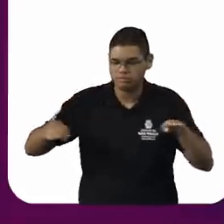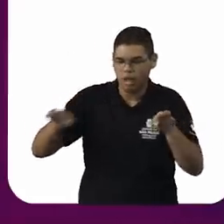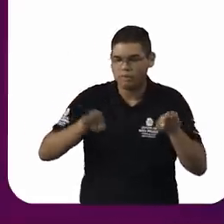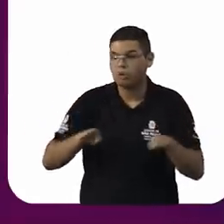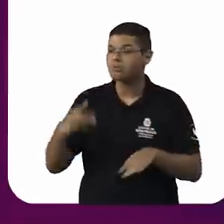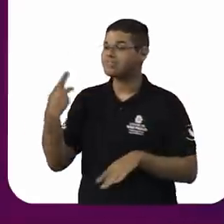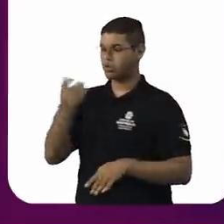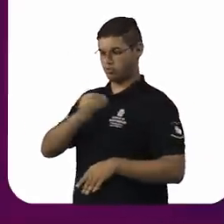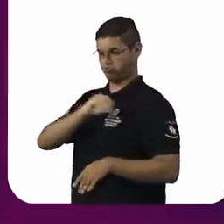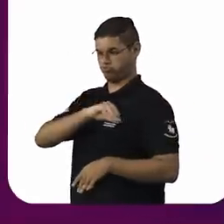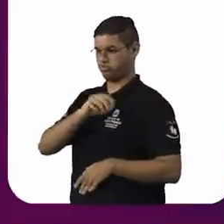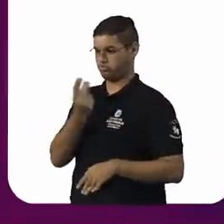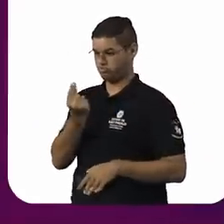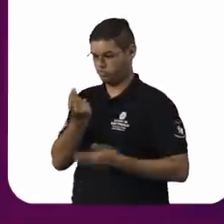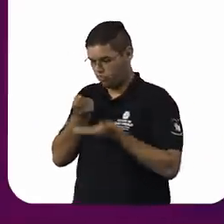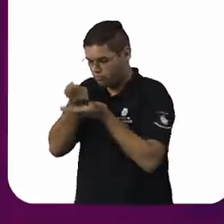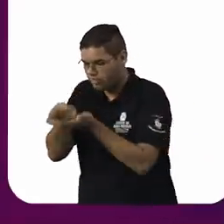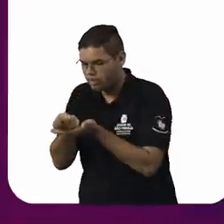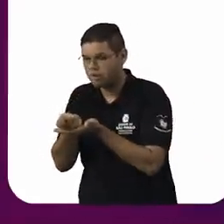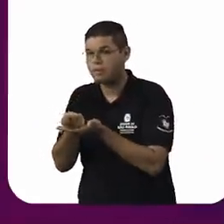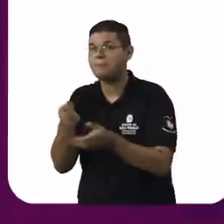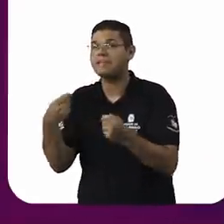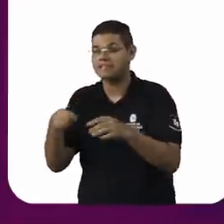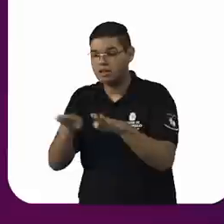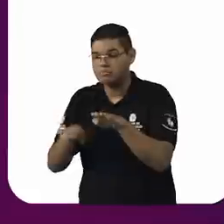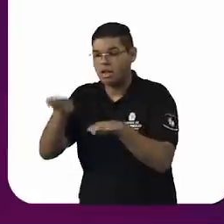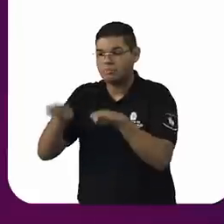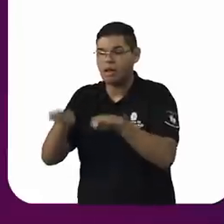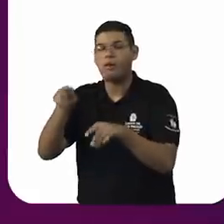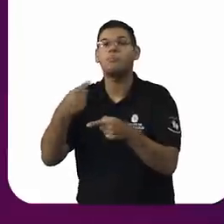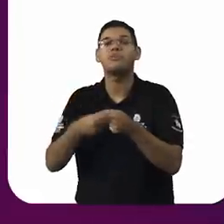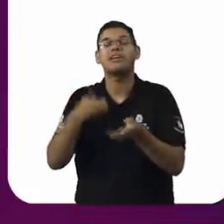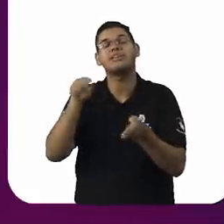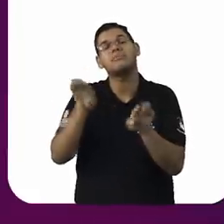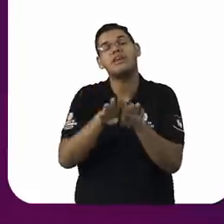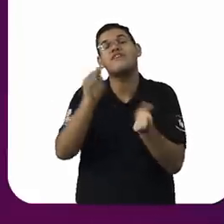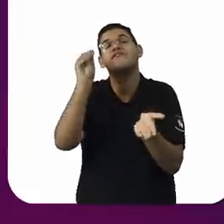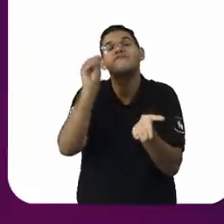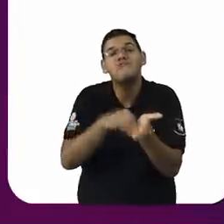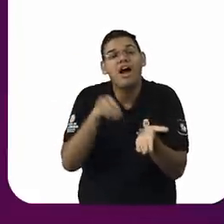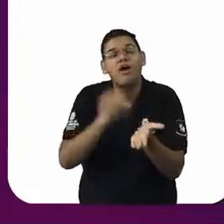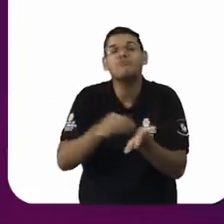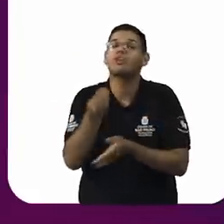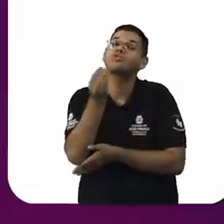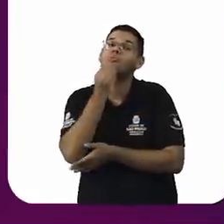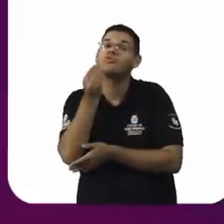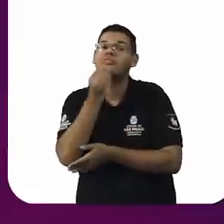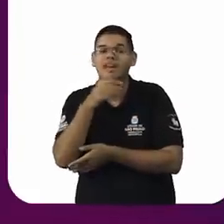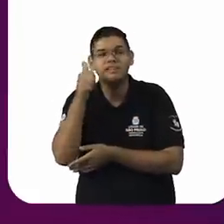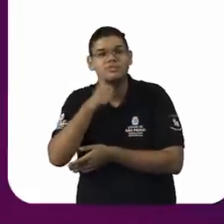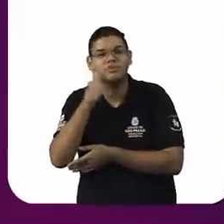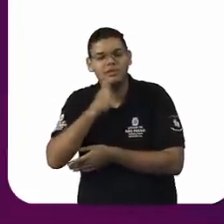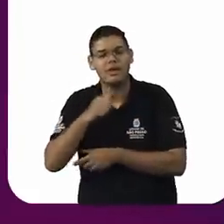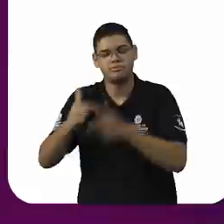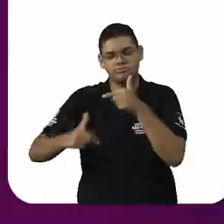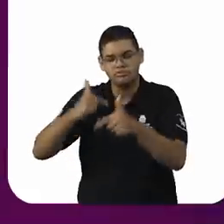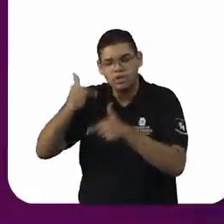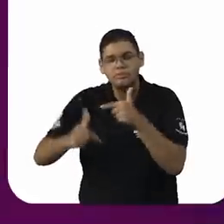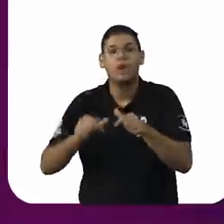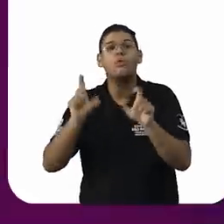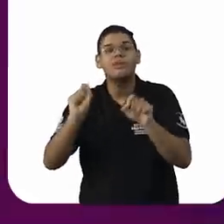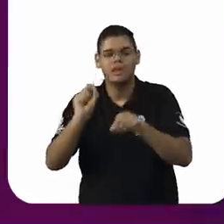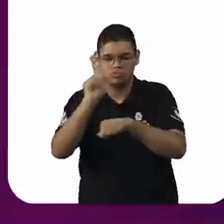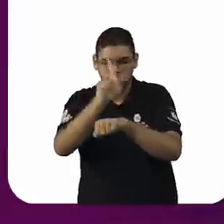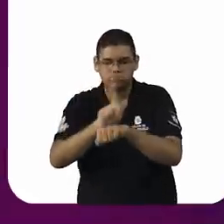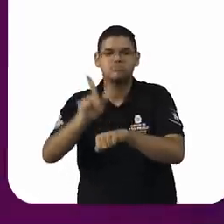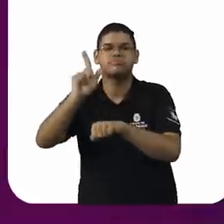decorre da falta de oportunidade para as mulheres no exercício de função de gestão, função de comando, que